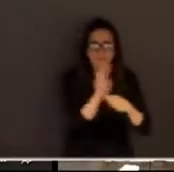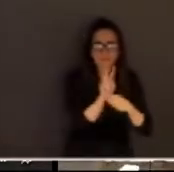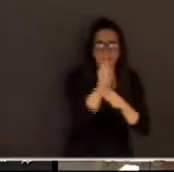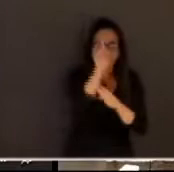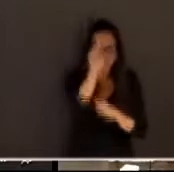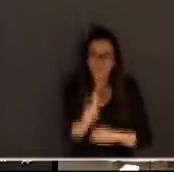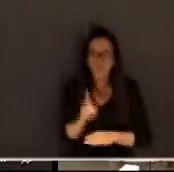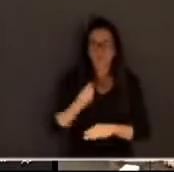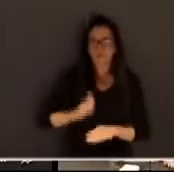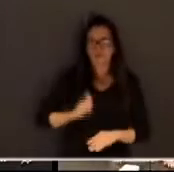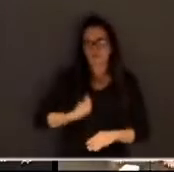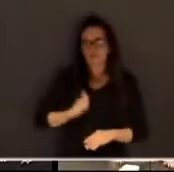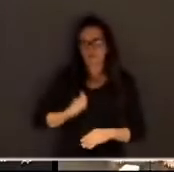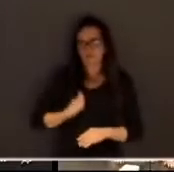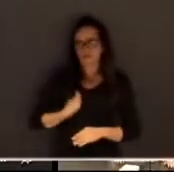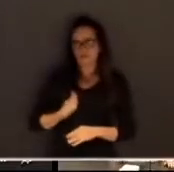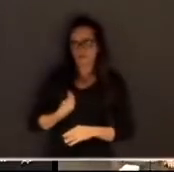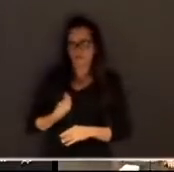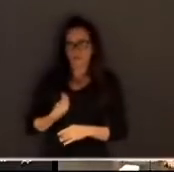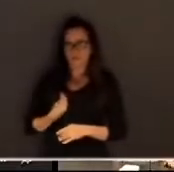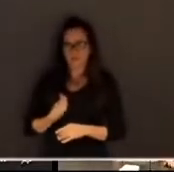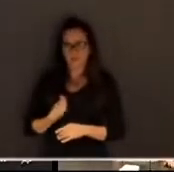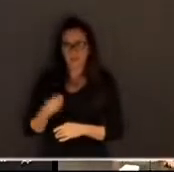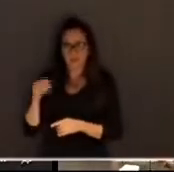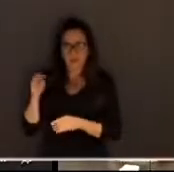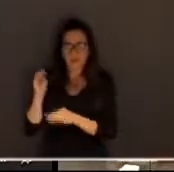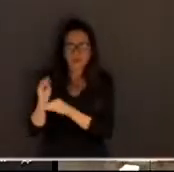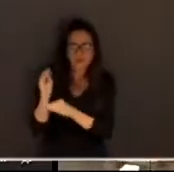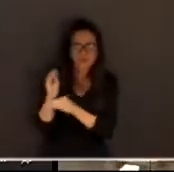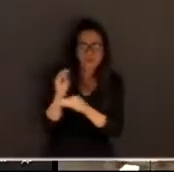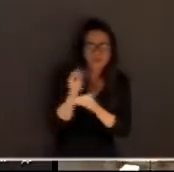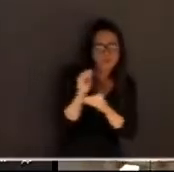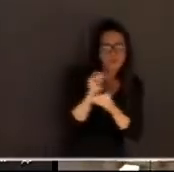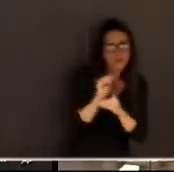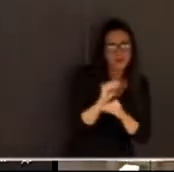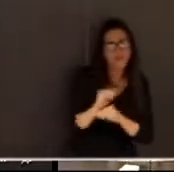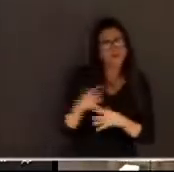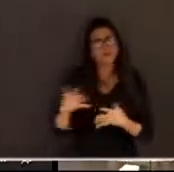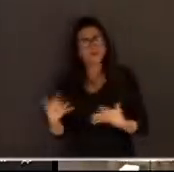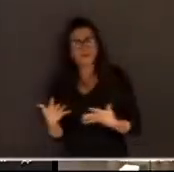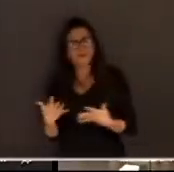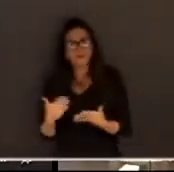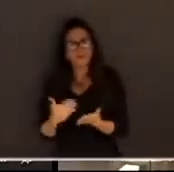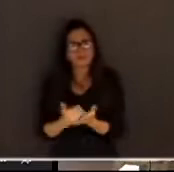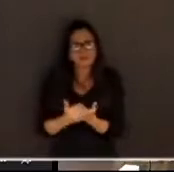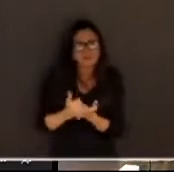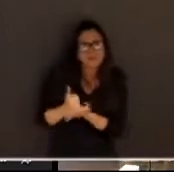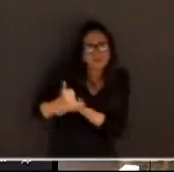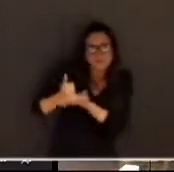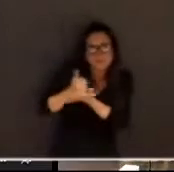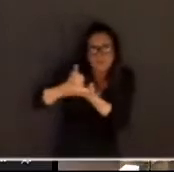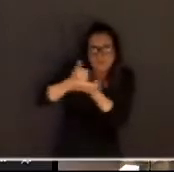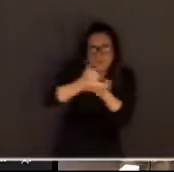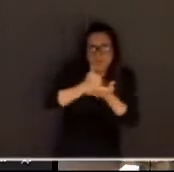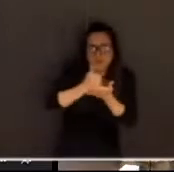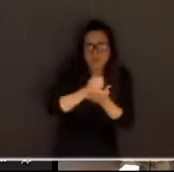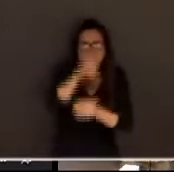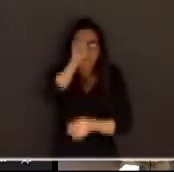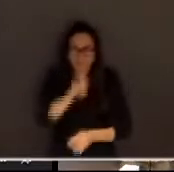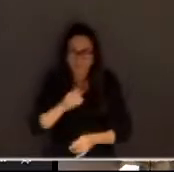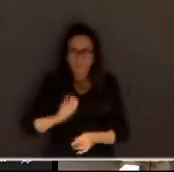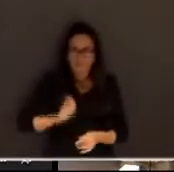à vida existe uma doutrina da proteção integral do direito à vida existe um princípio de proteção integral do direito à vida